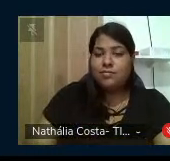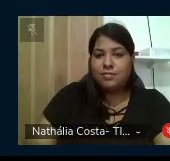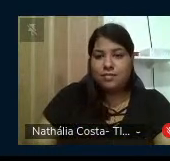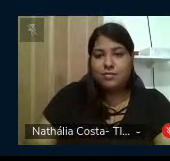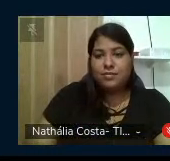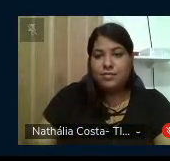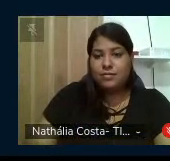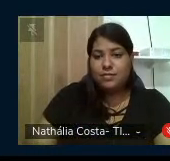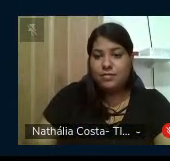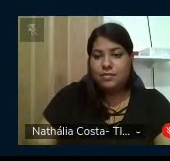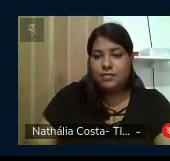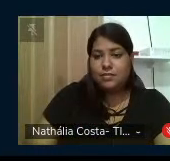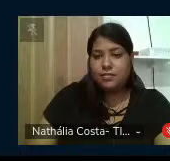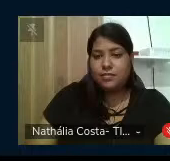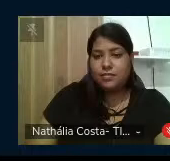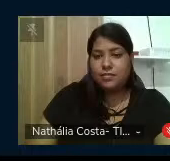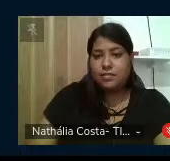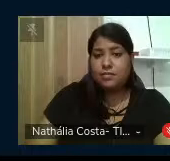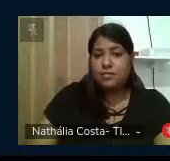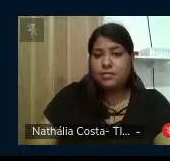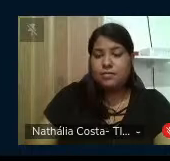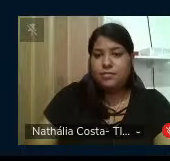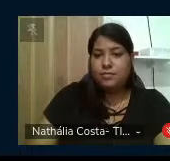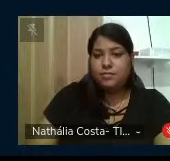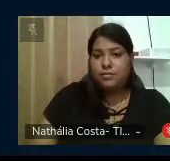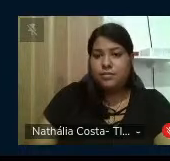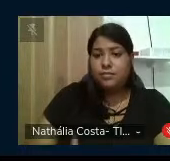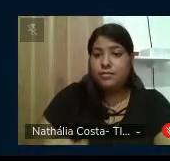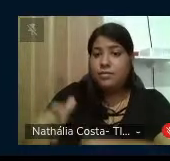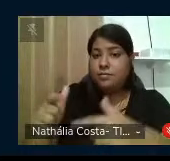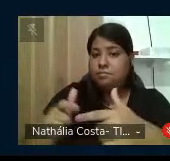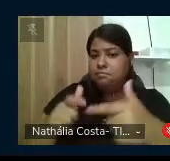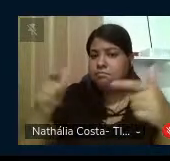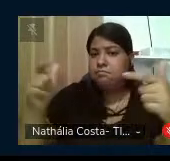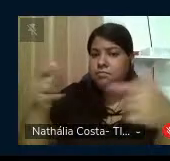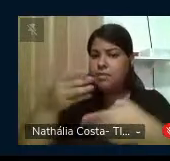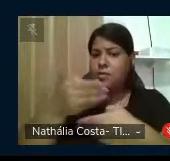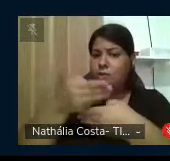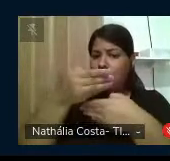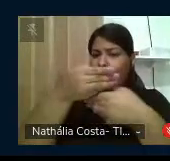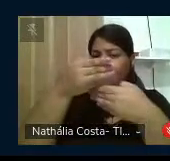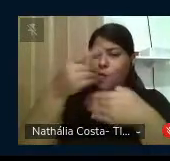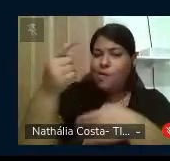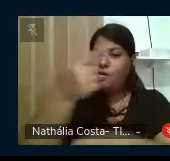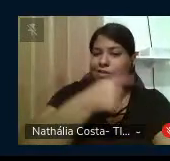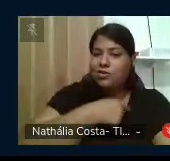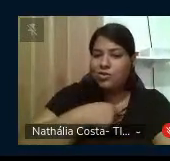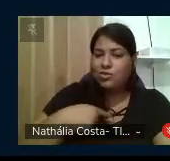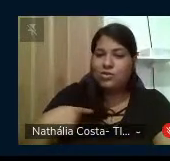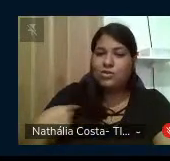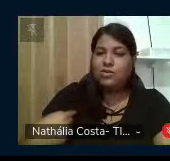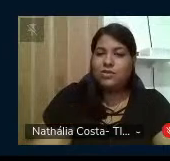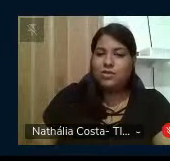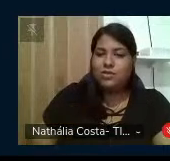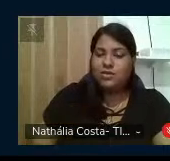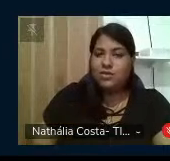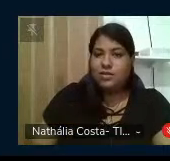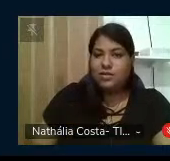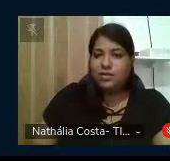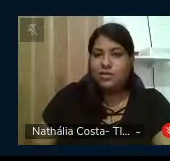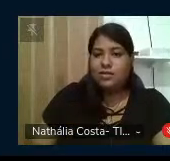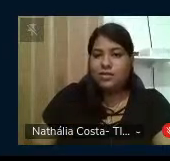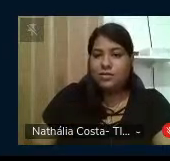sem exílio alemã Ela é maior que as muralhas lá da